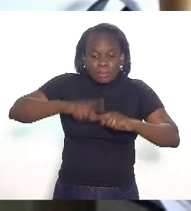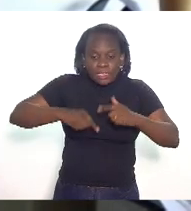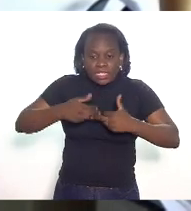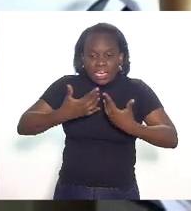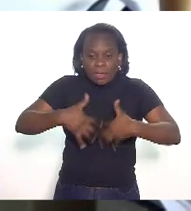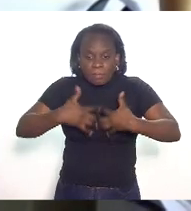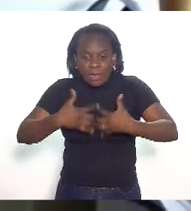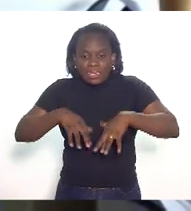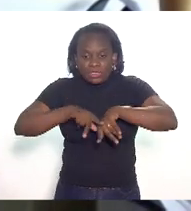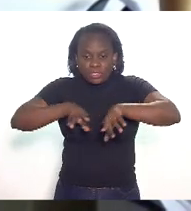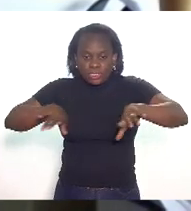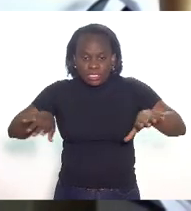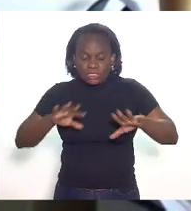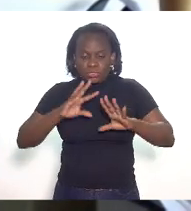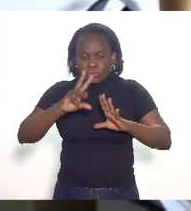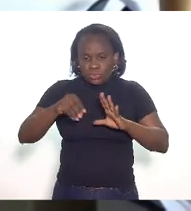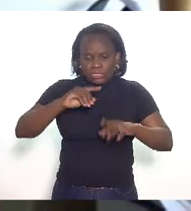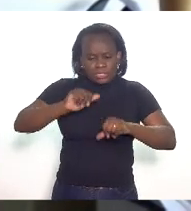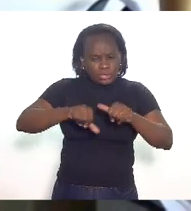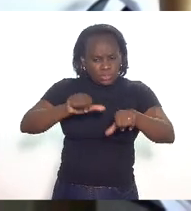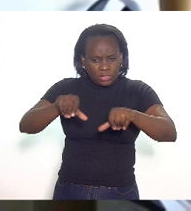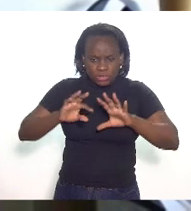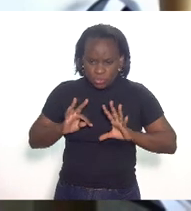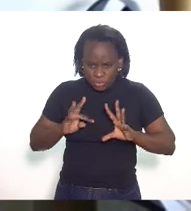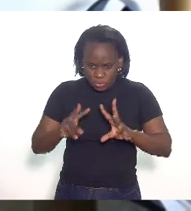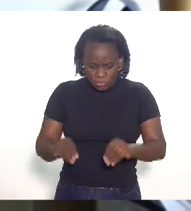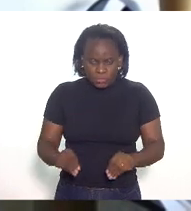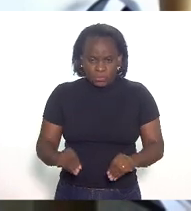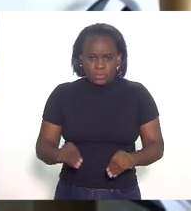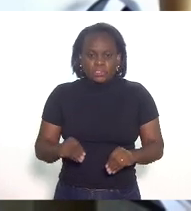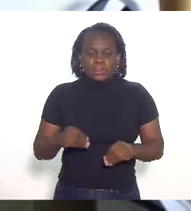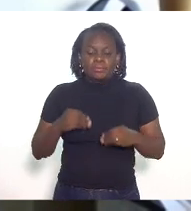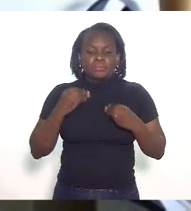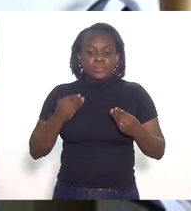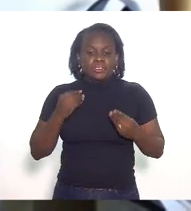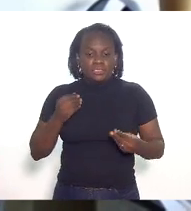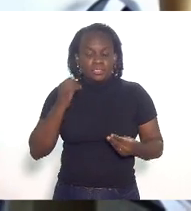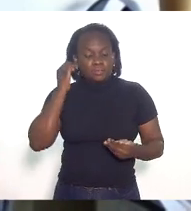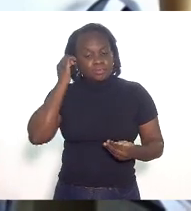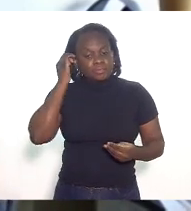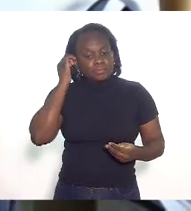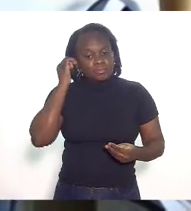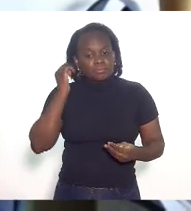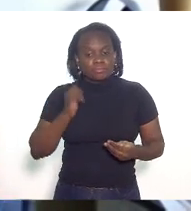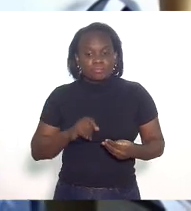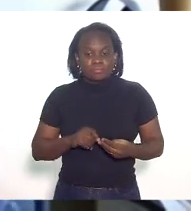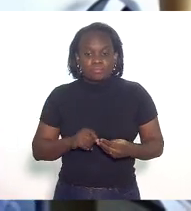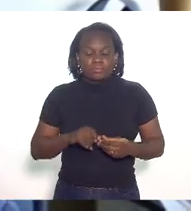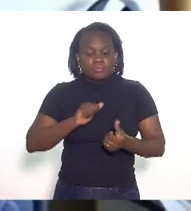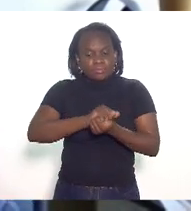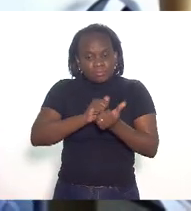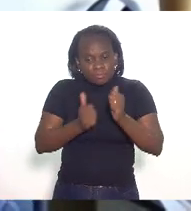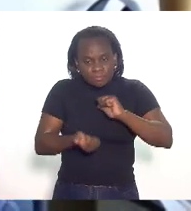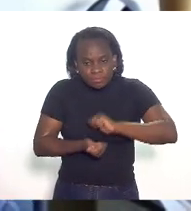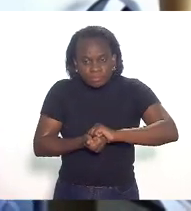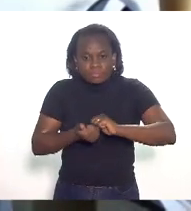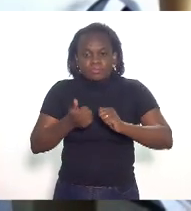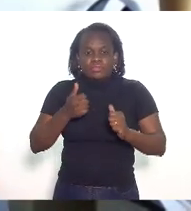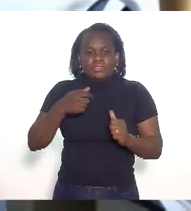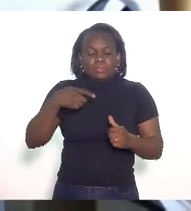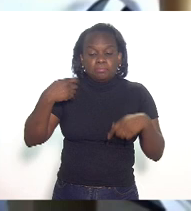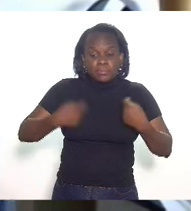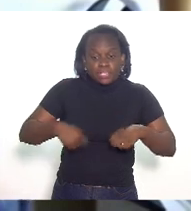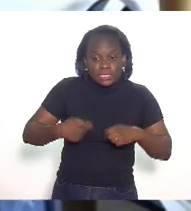internos praticamente todos para se adequar às